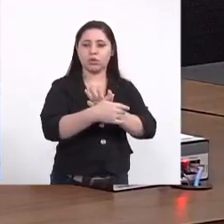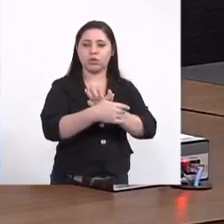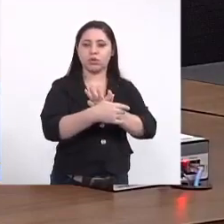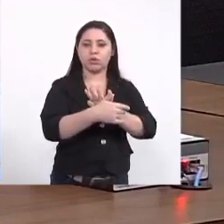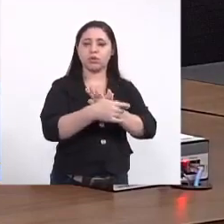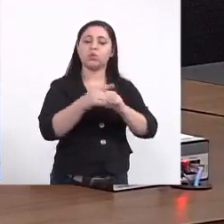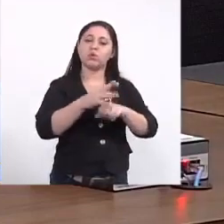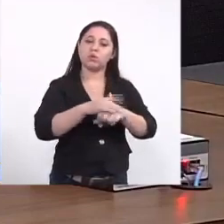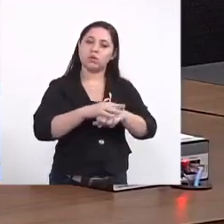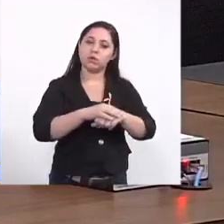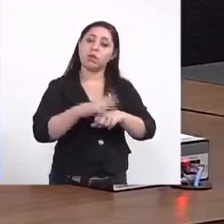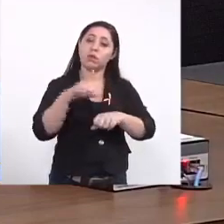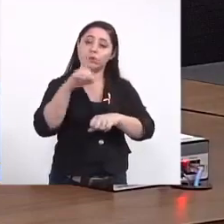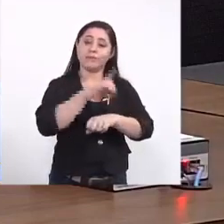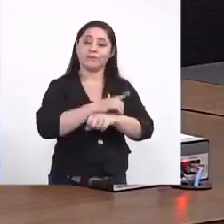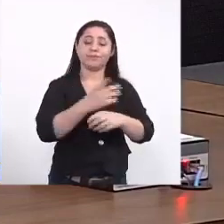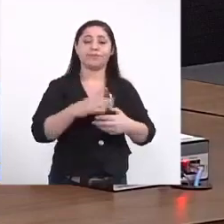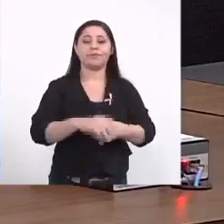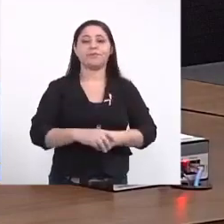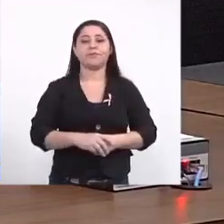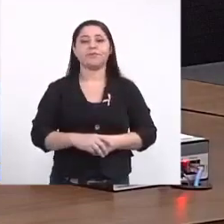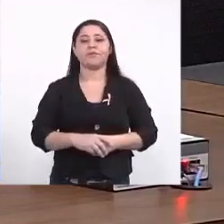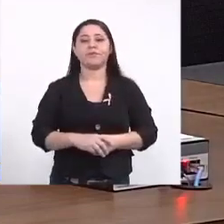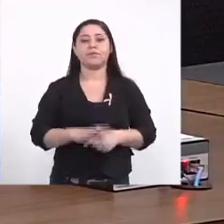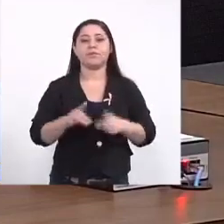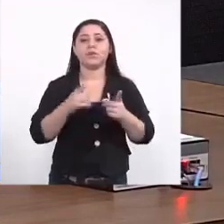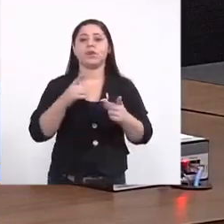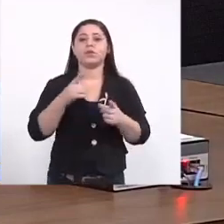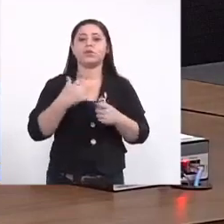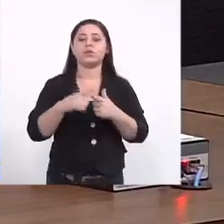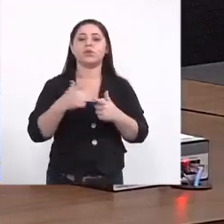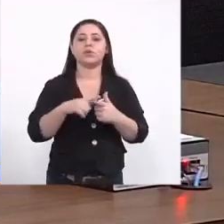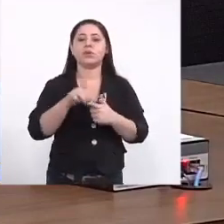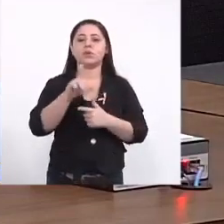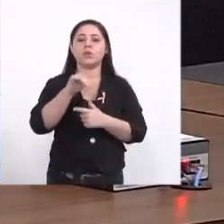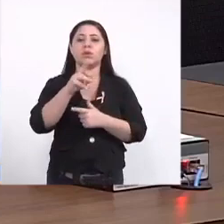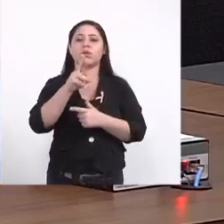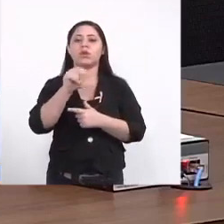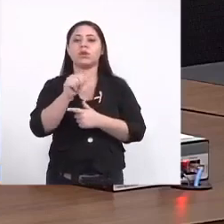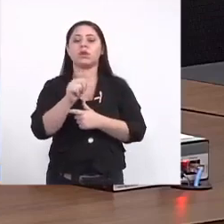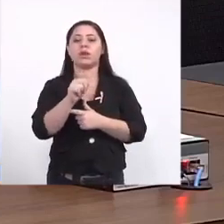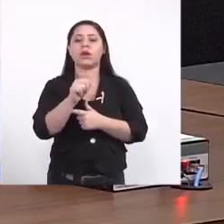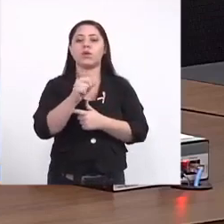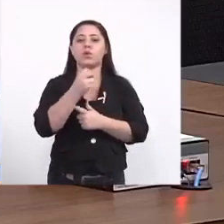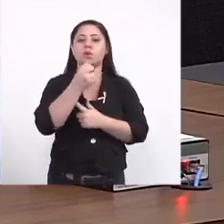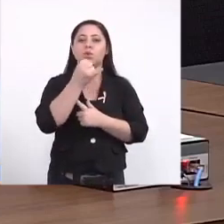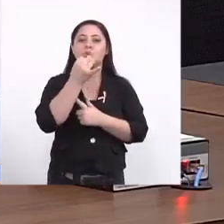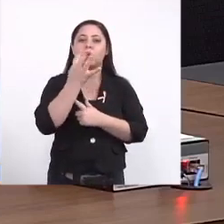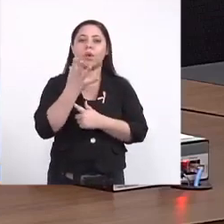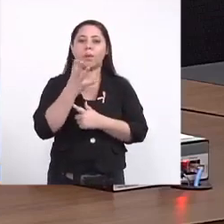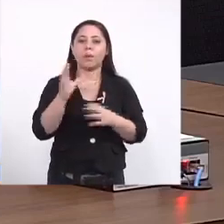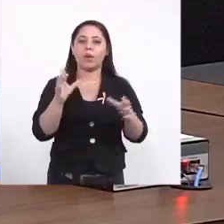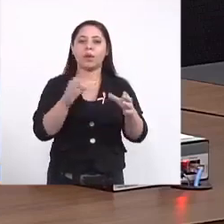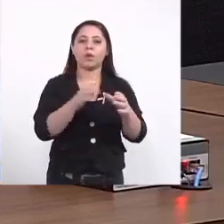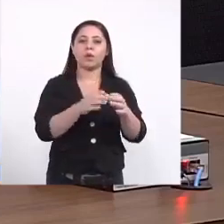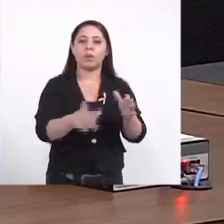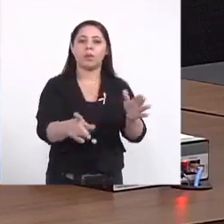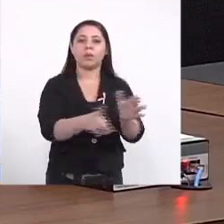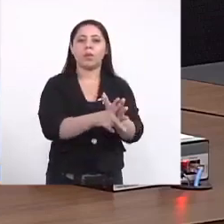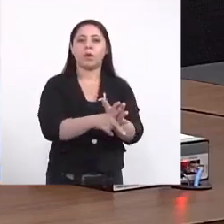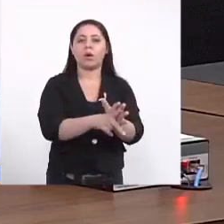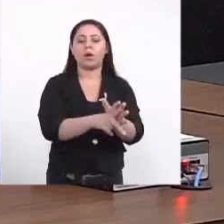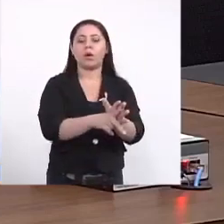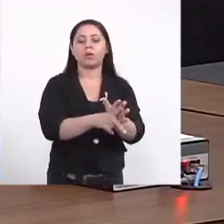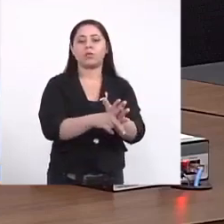possíveis doenças no caso a dengue só que o problema do Lira é que o Lira pega os números da localidade descrita de cada